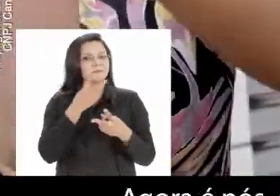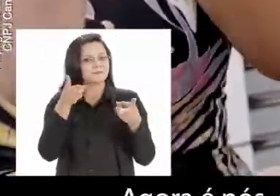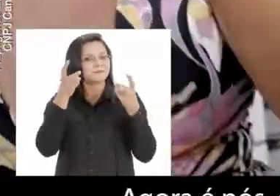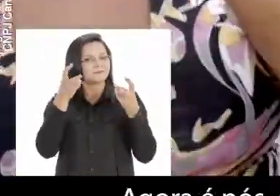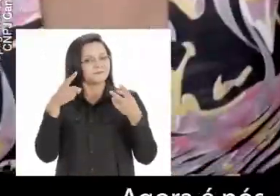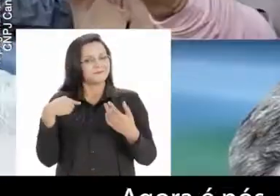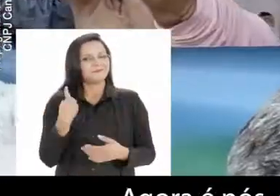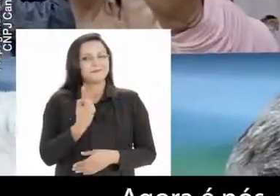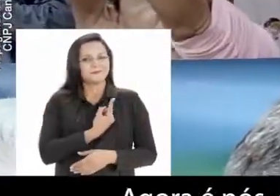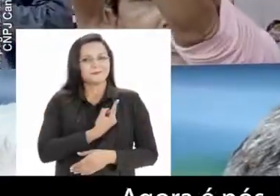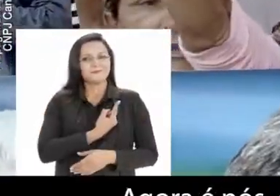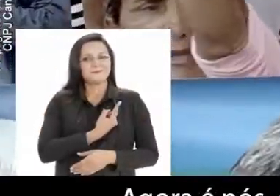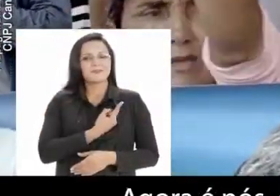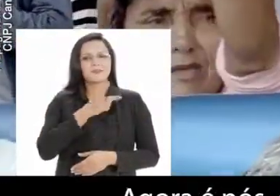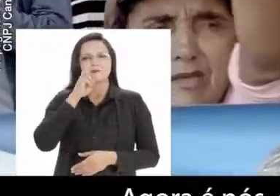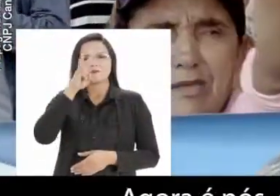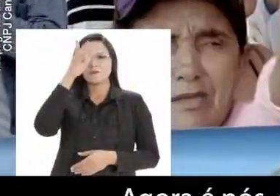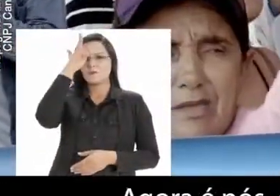Vem